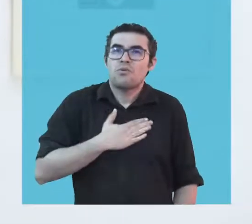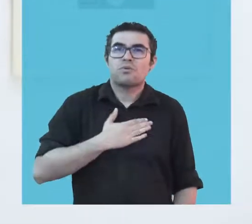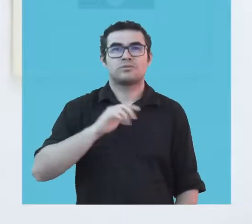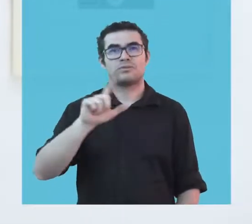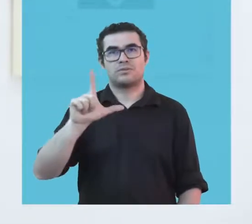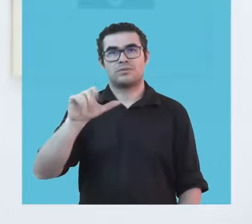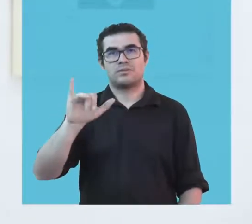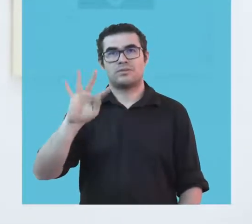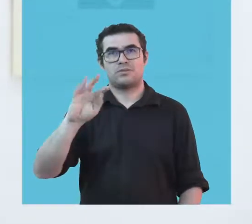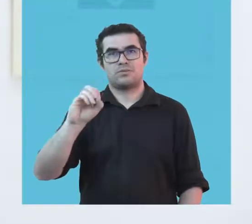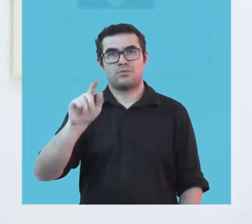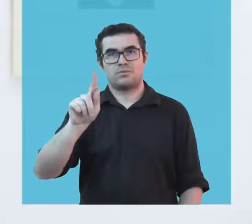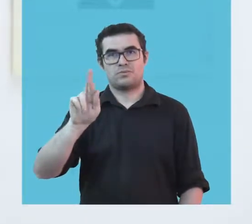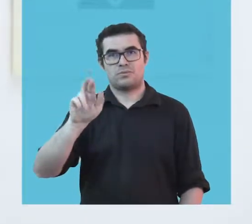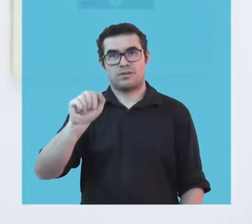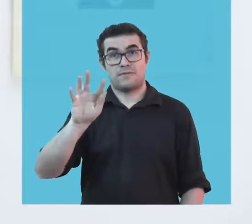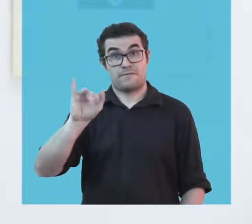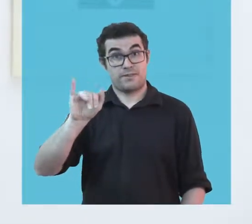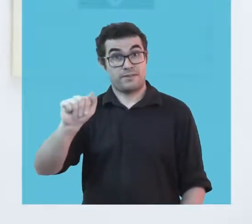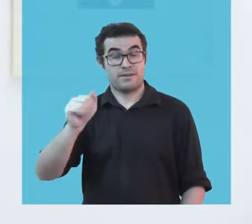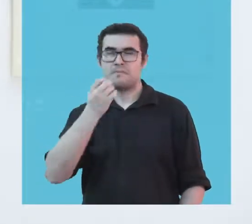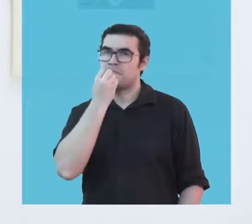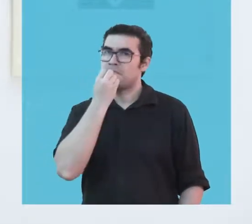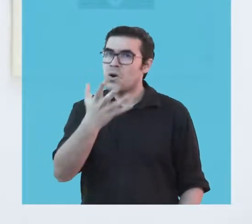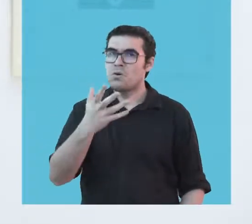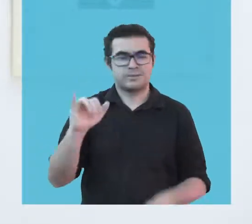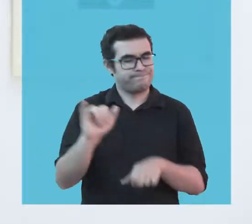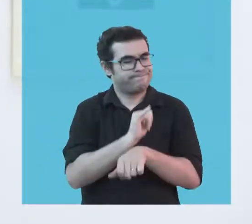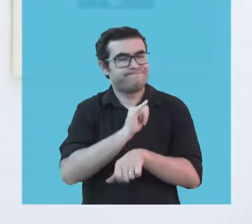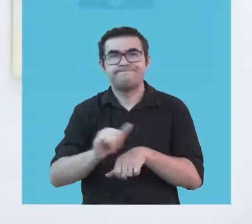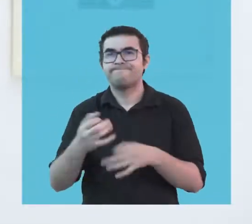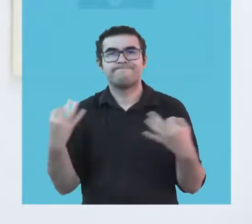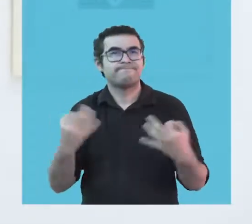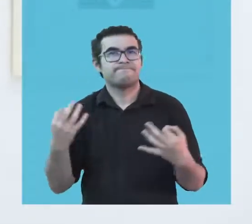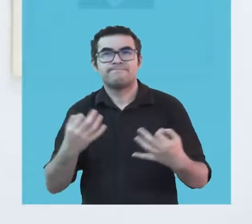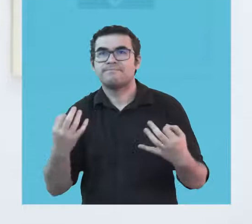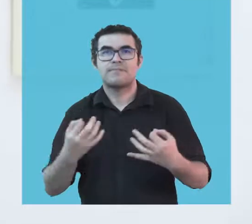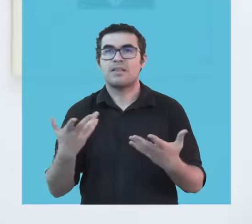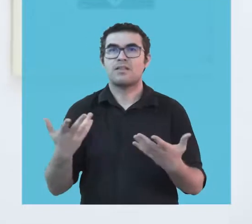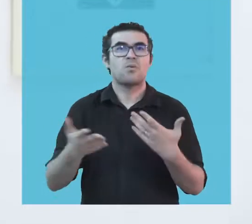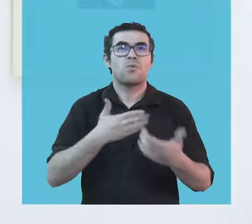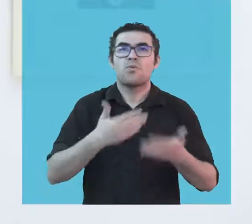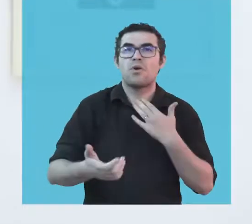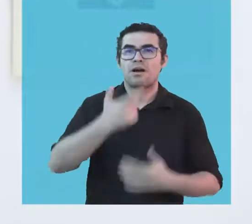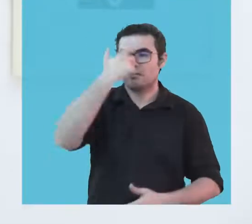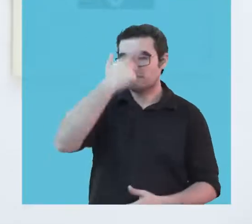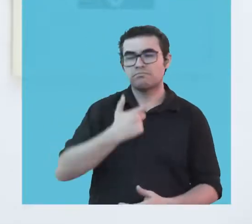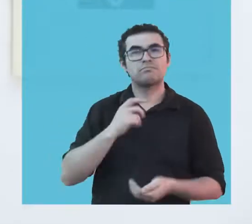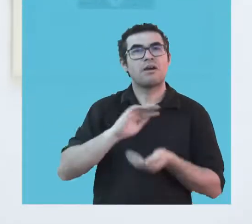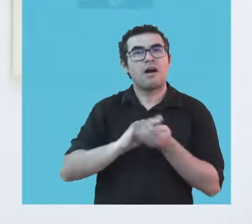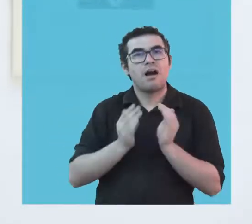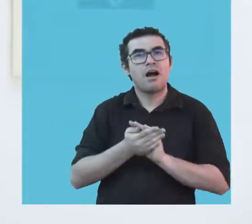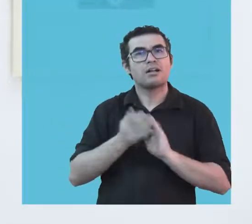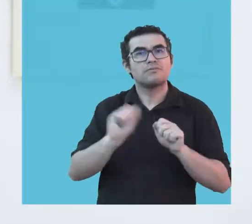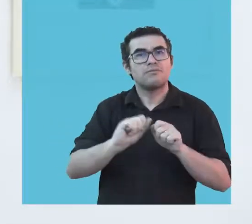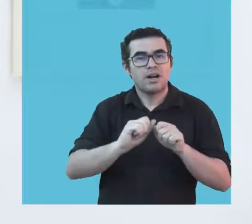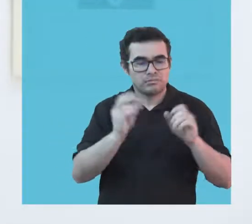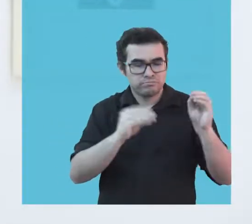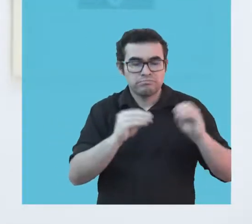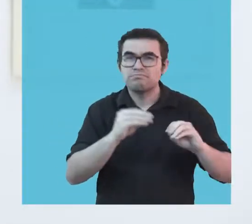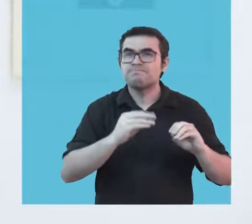técnica apaixonante, é uma técnica que, de certa forma, roubou o artista das outras,